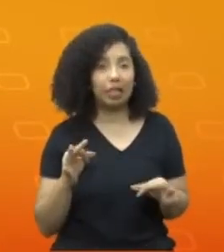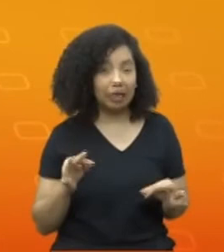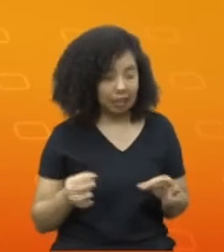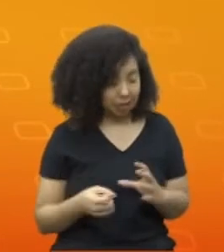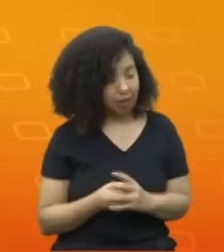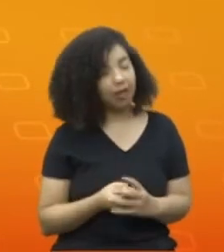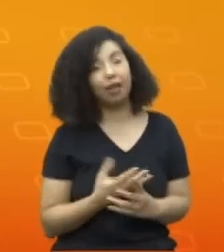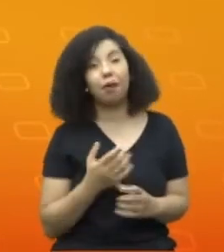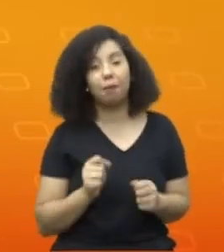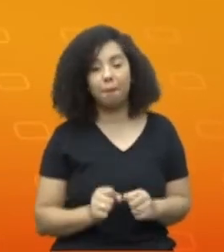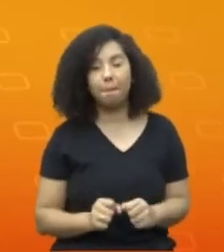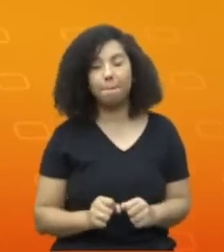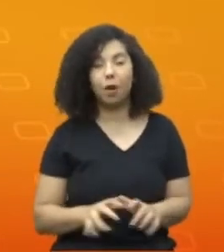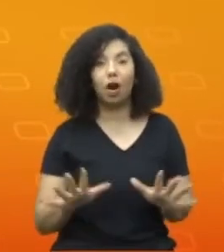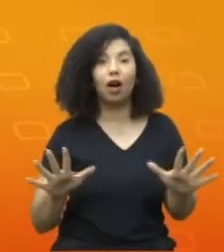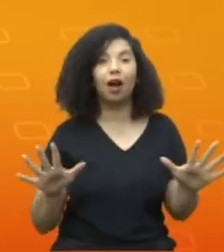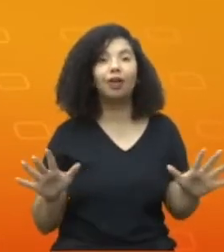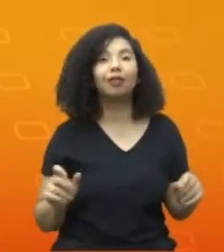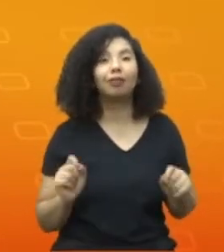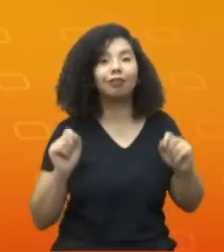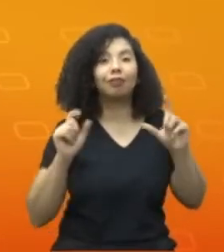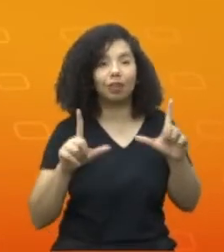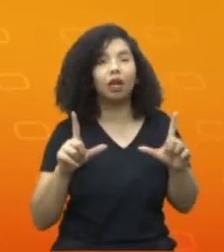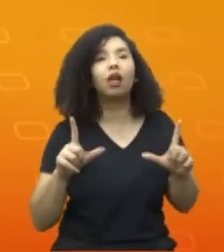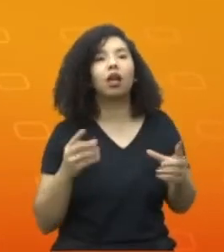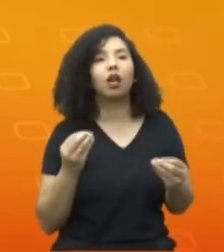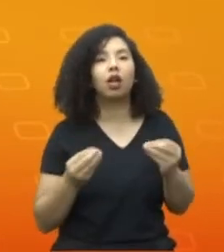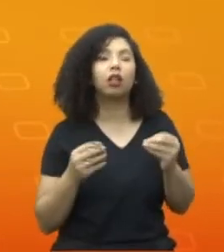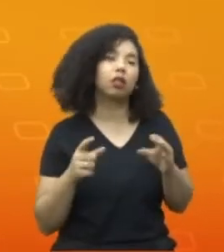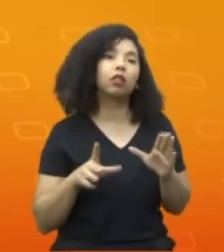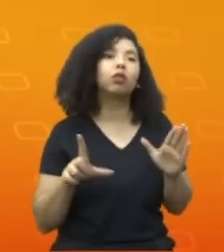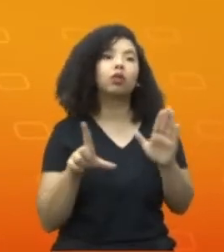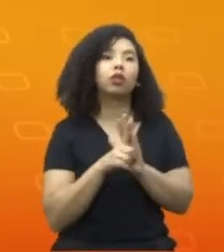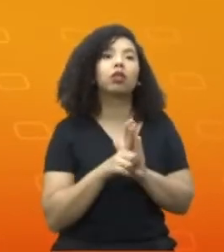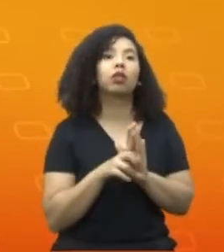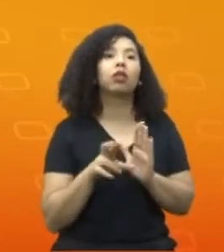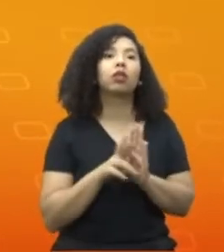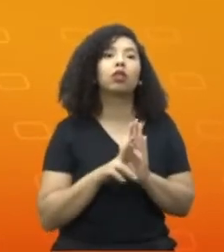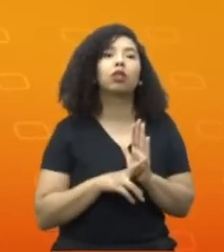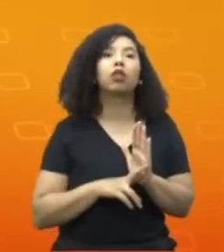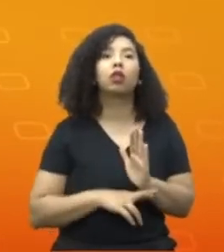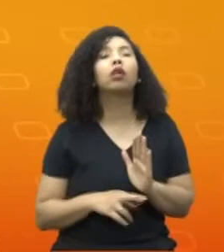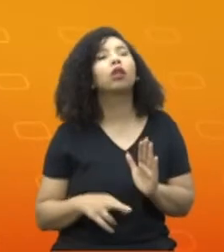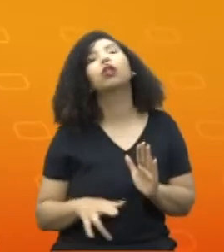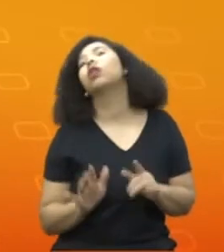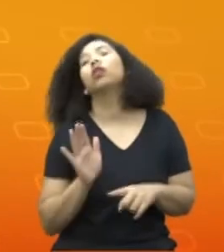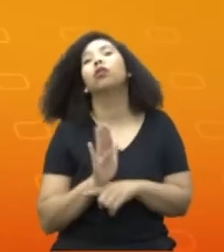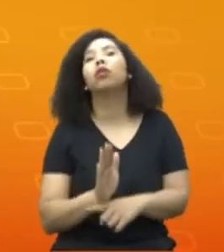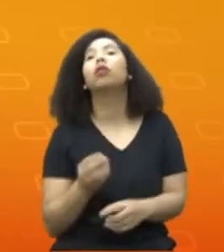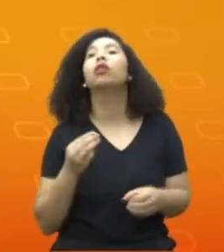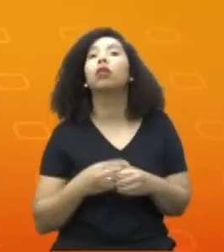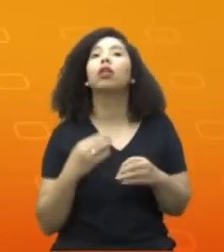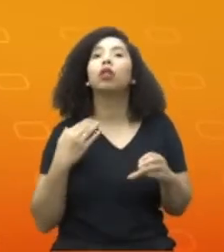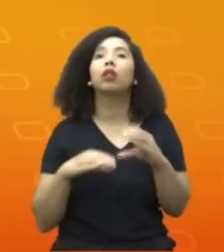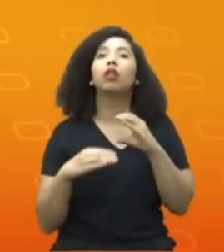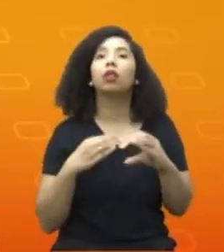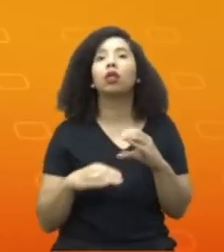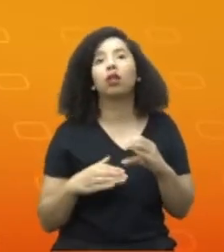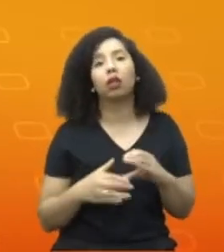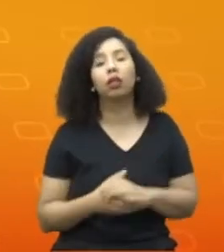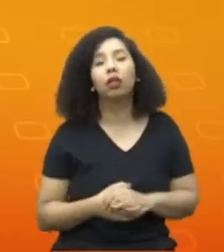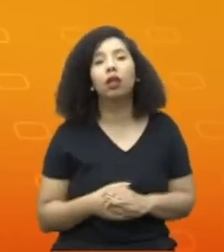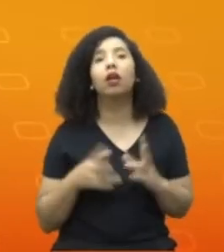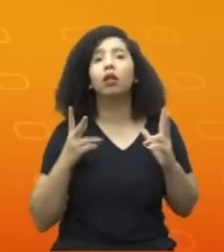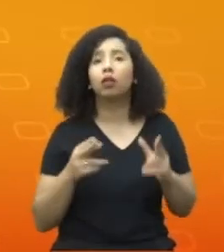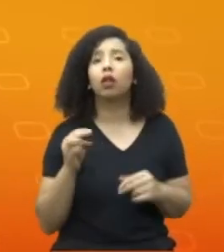assim como foi determinado pela legislação, pela regulamentação apoiada pelo Ministério das Comunicações, até uma coisa que o Max